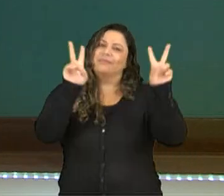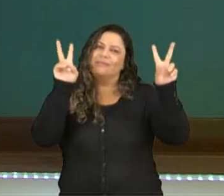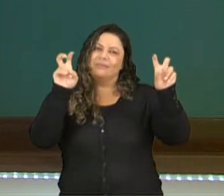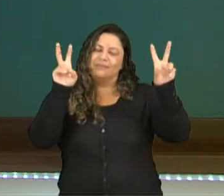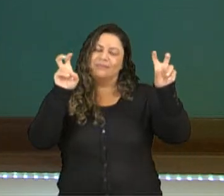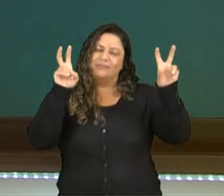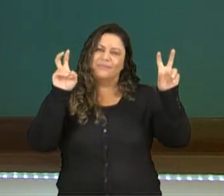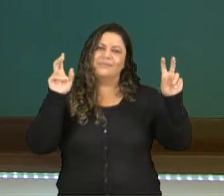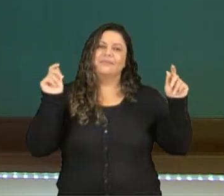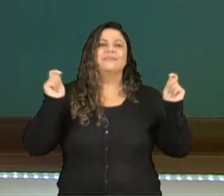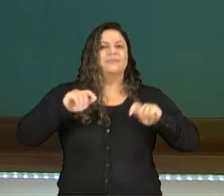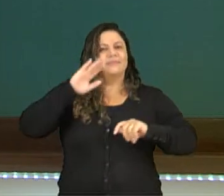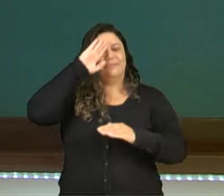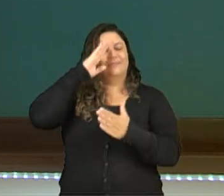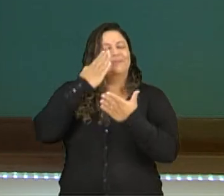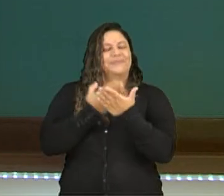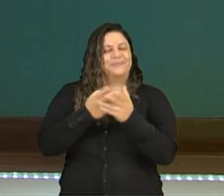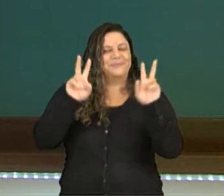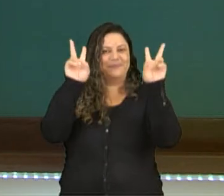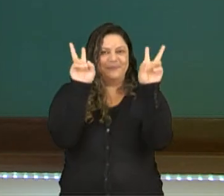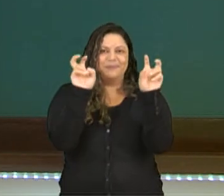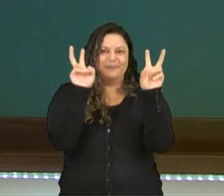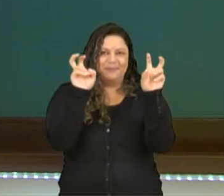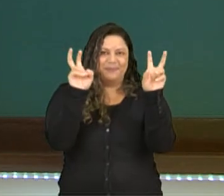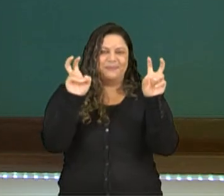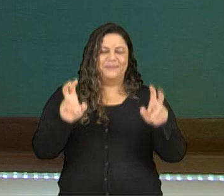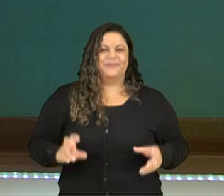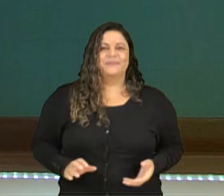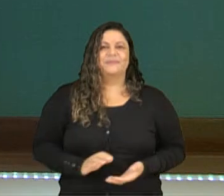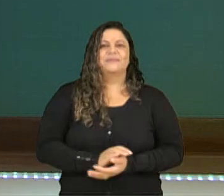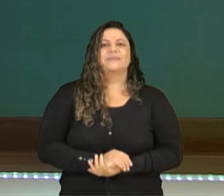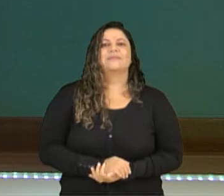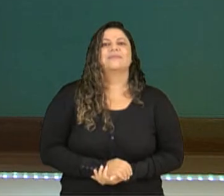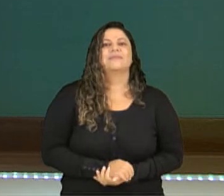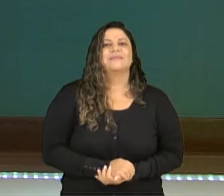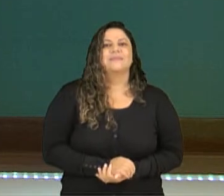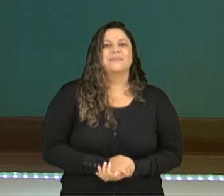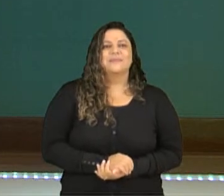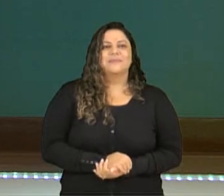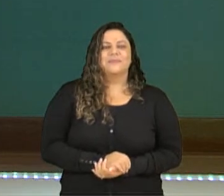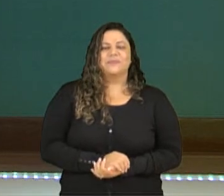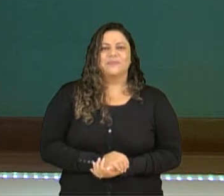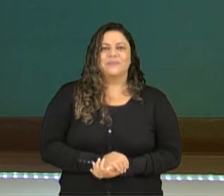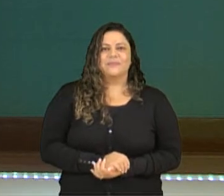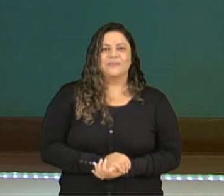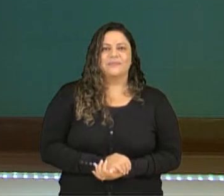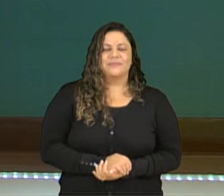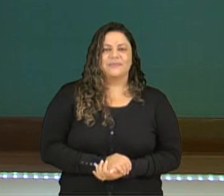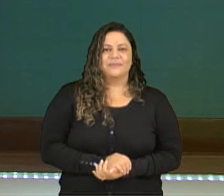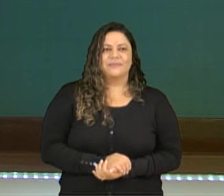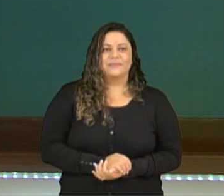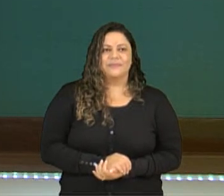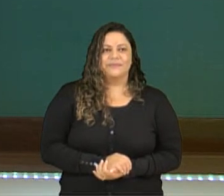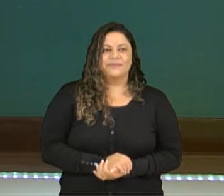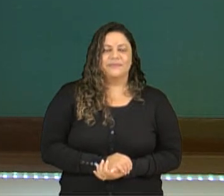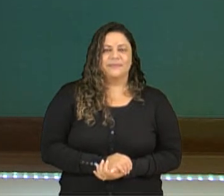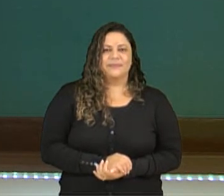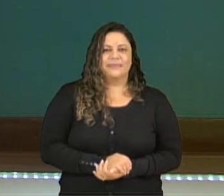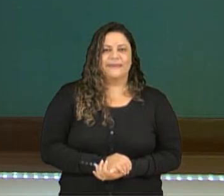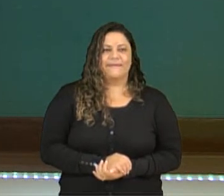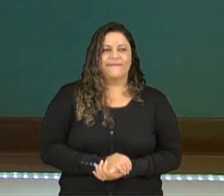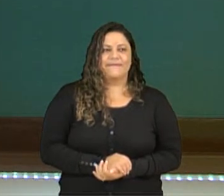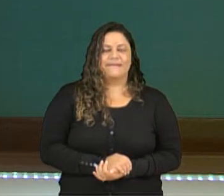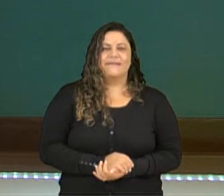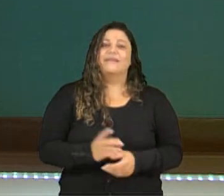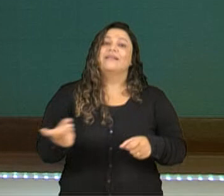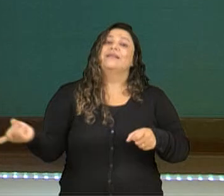que a gente pode crer no assunto que está destacado na notícia. Enfatizando também, voltando aqui no texto